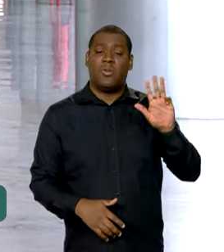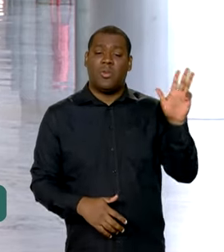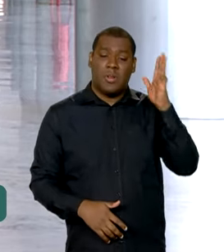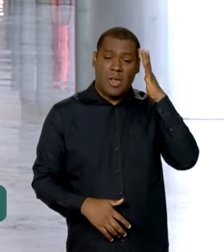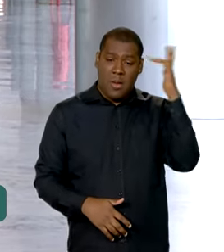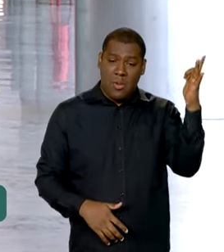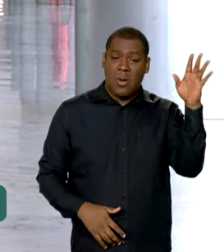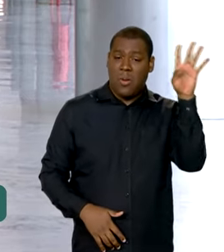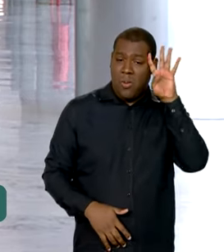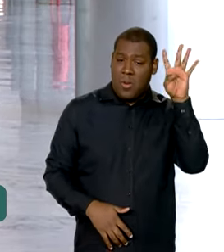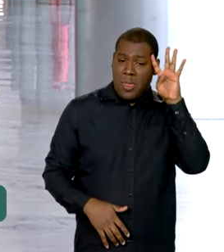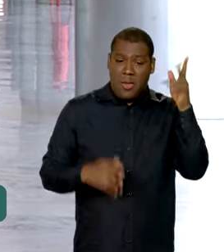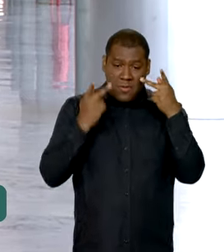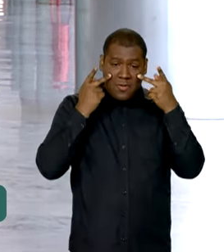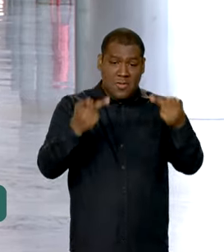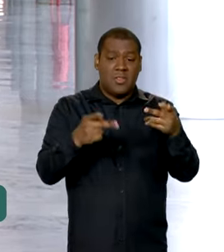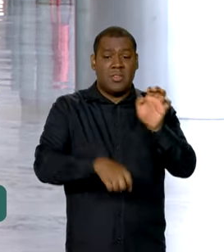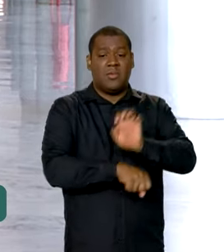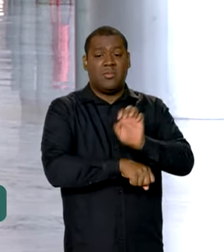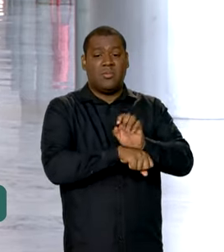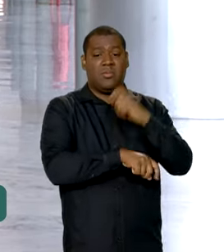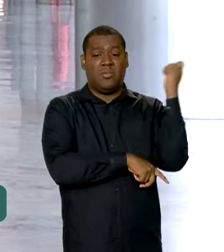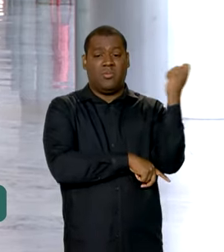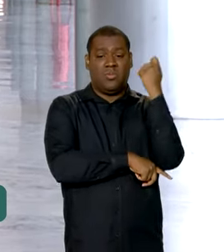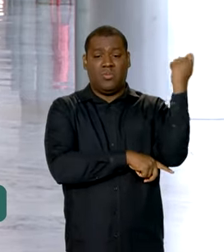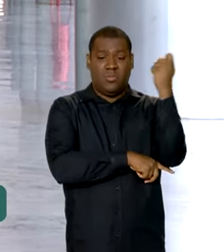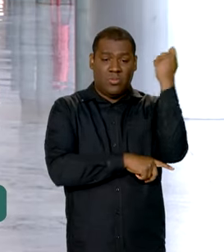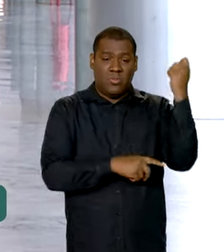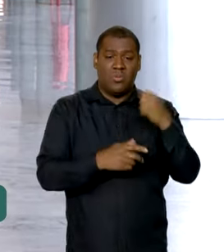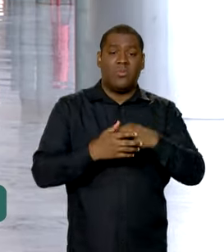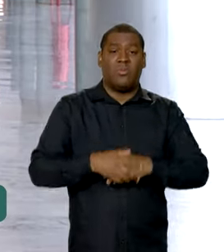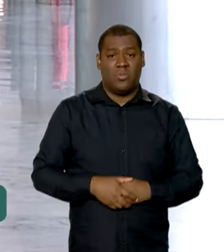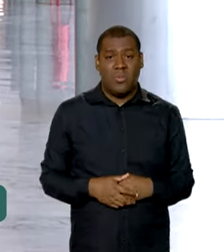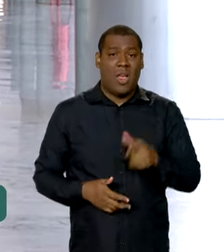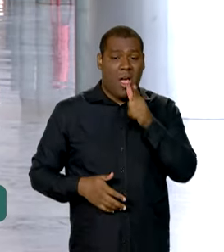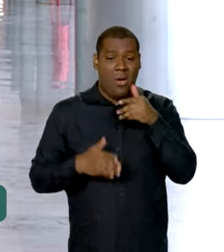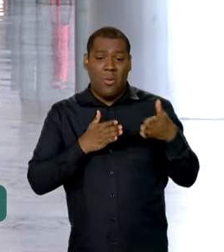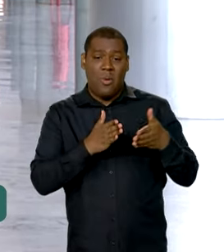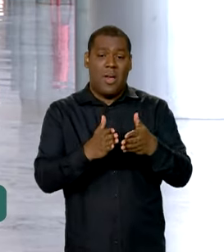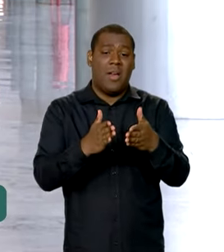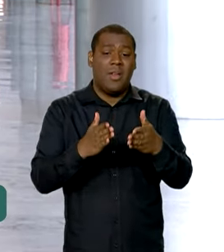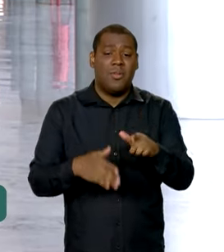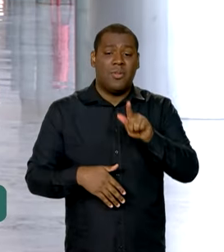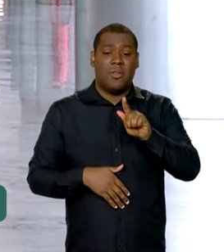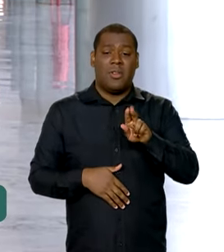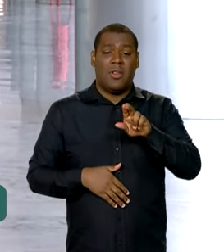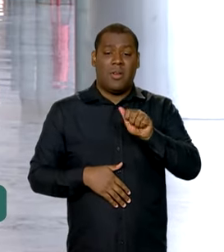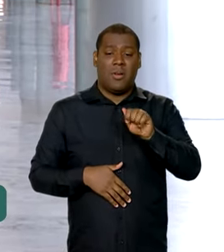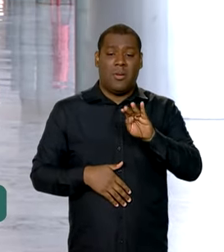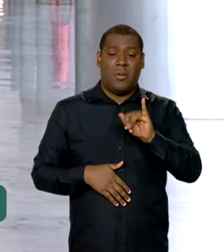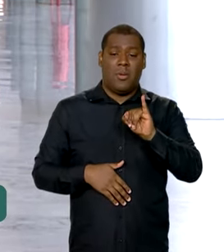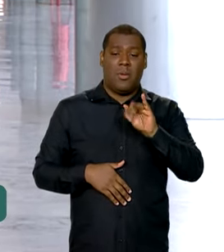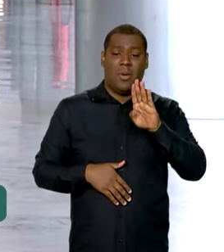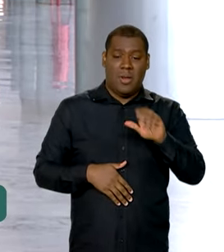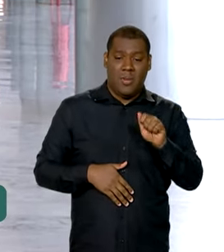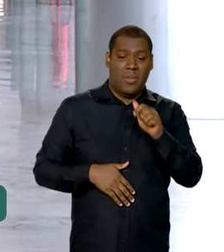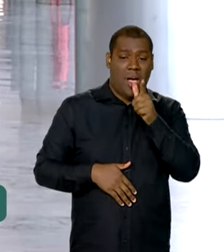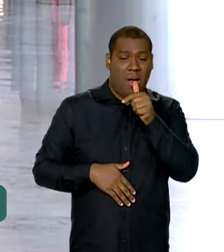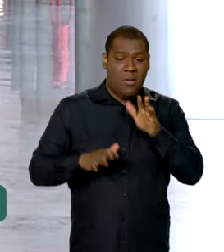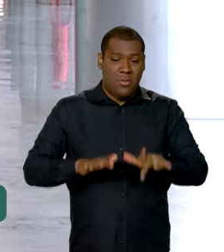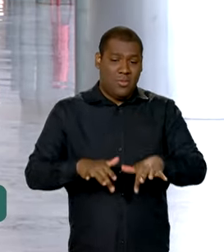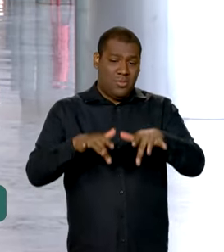-feira, ao Estado, já que as chuvas nesses últimos dias fizeram o nível do Guaíba, na região metropolitana, voltar a subir.